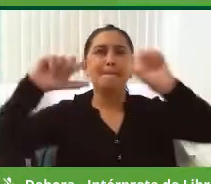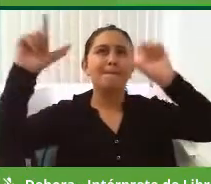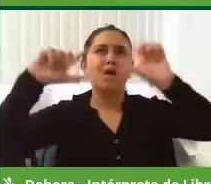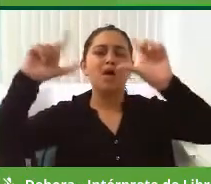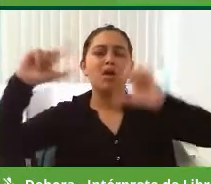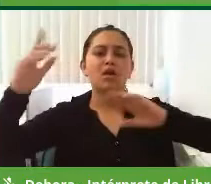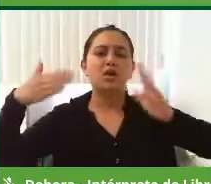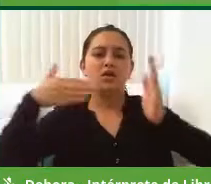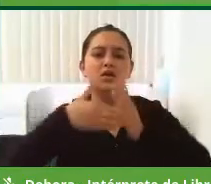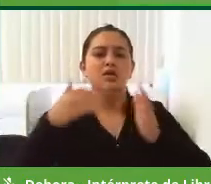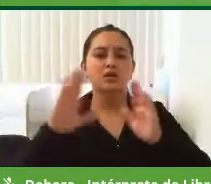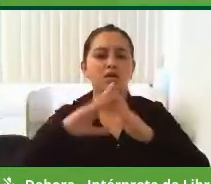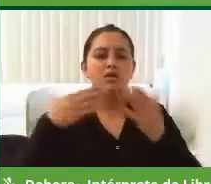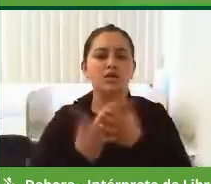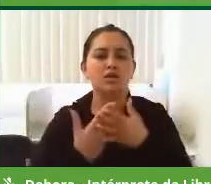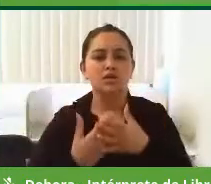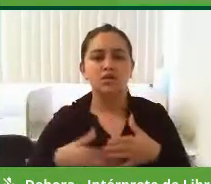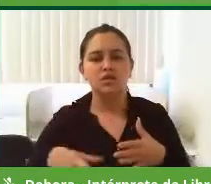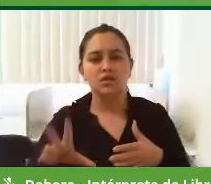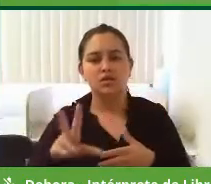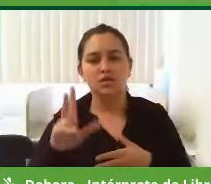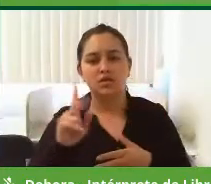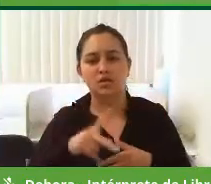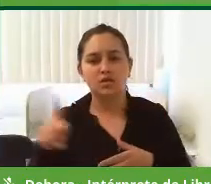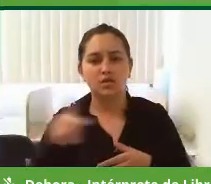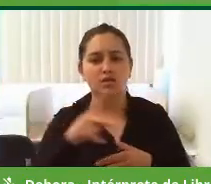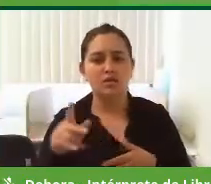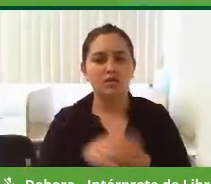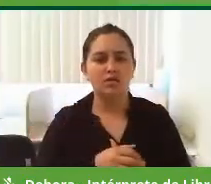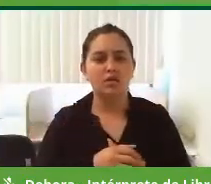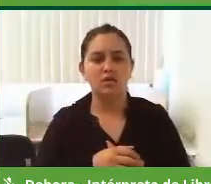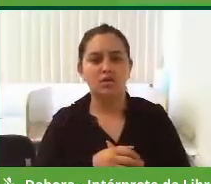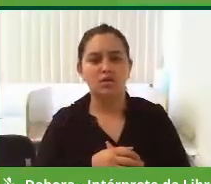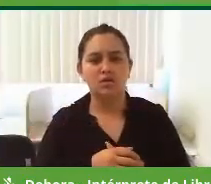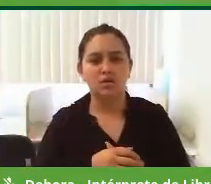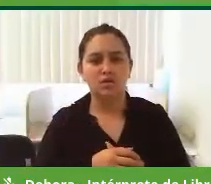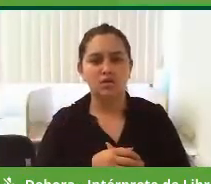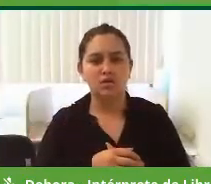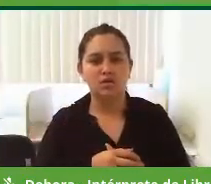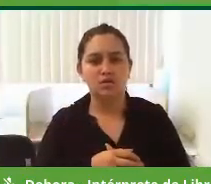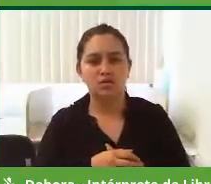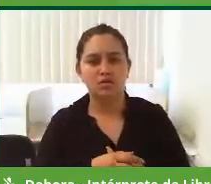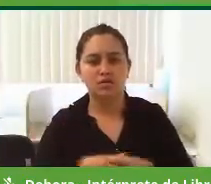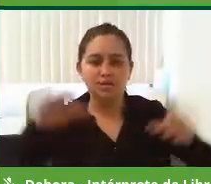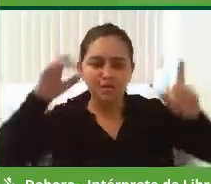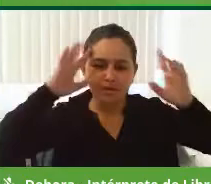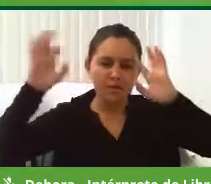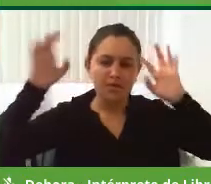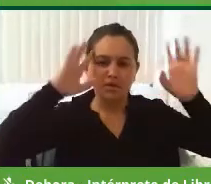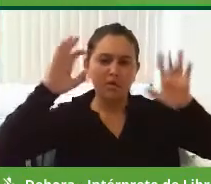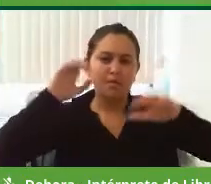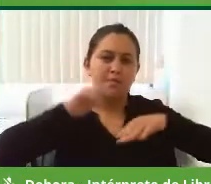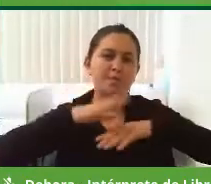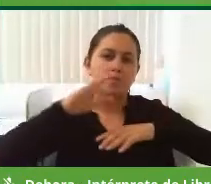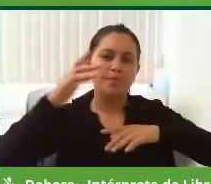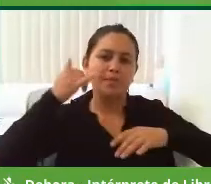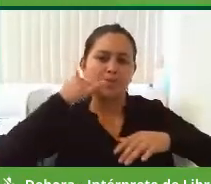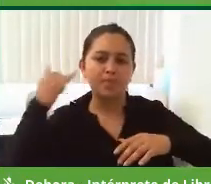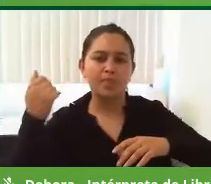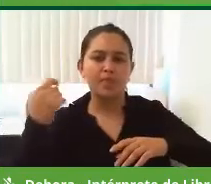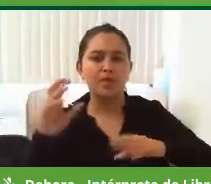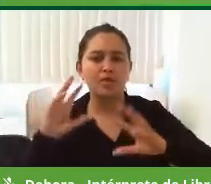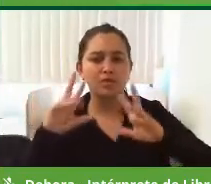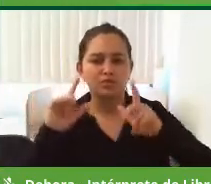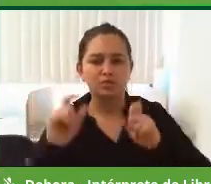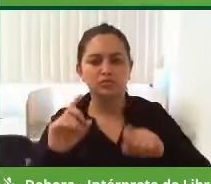eles chegam na escola e a professora está lá escrevendo o quadro e ele não se liga aqui na escola. Ele fica mais pensando no celular, na questão